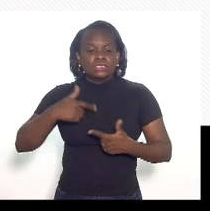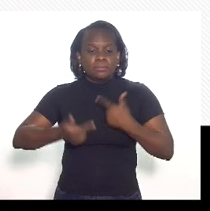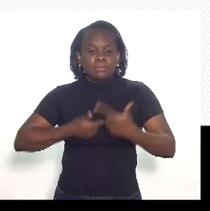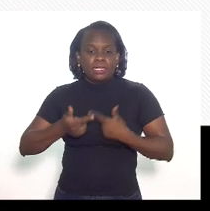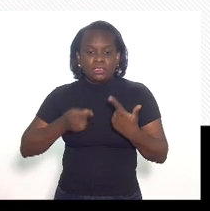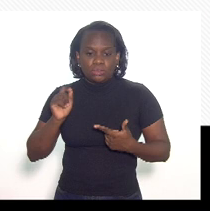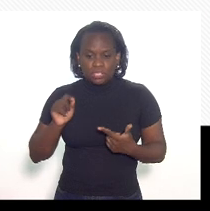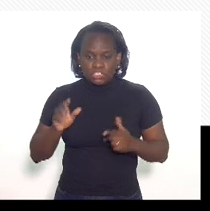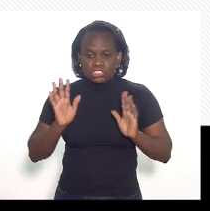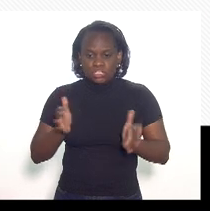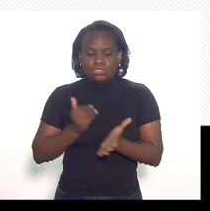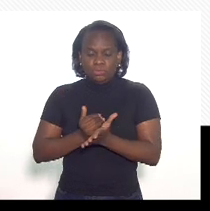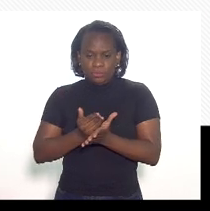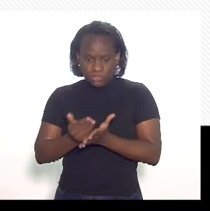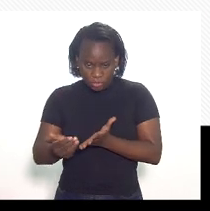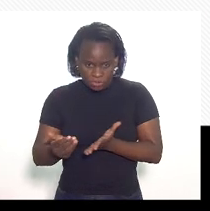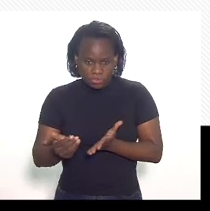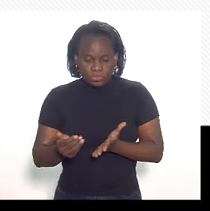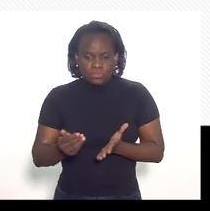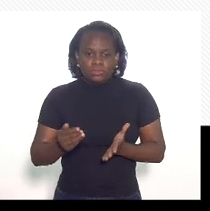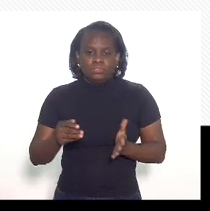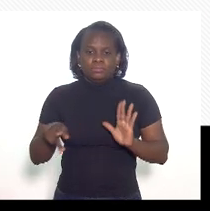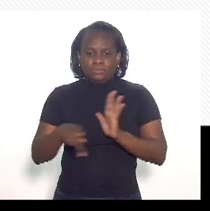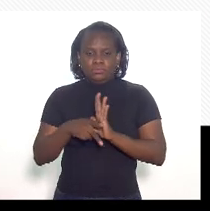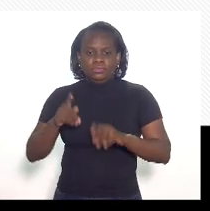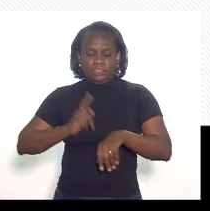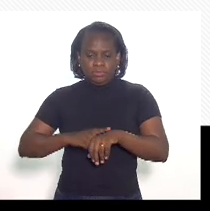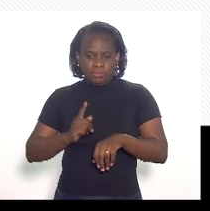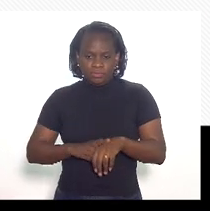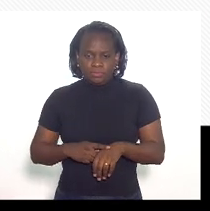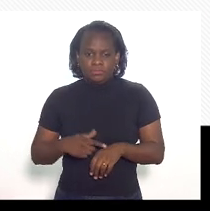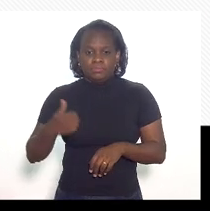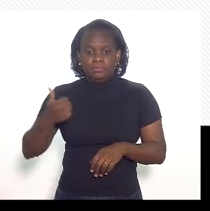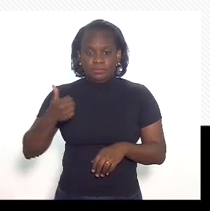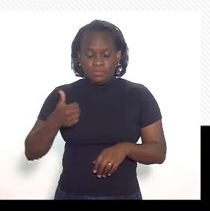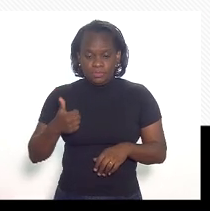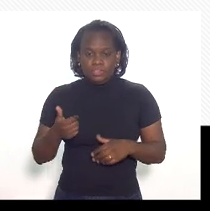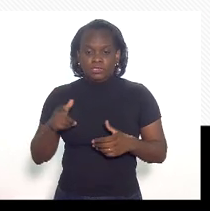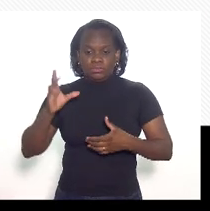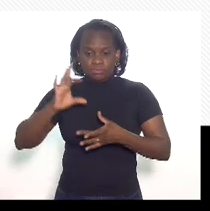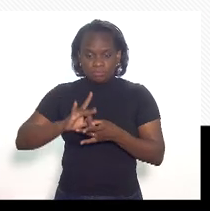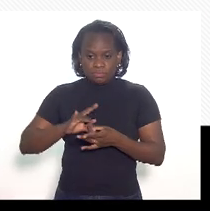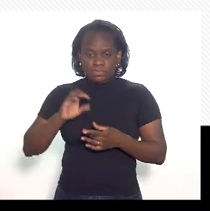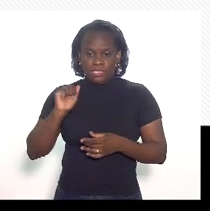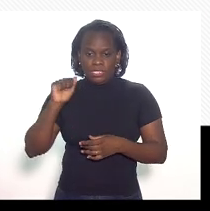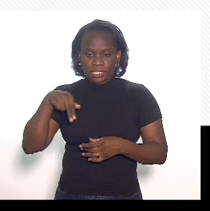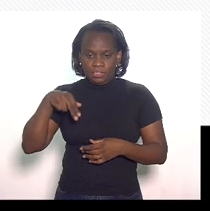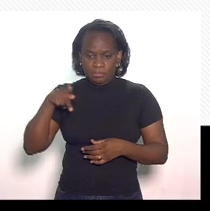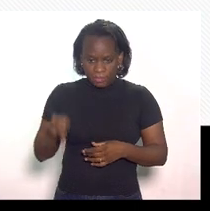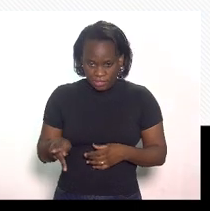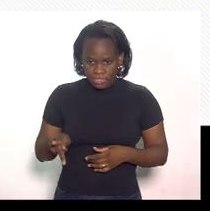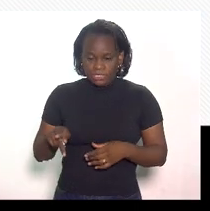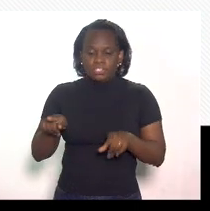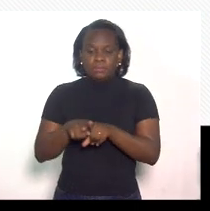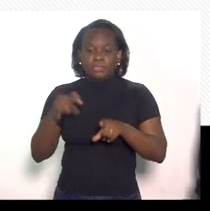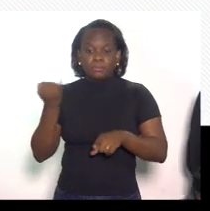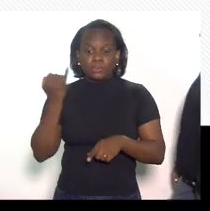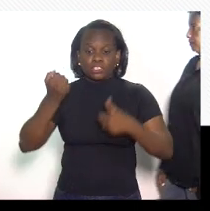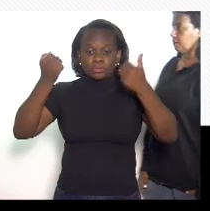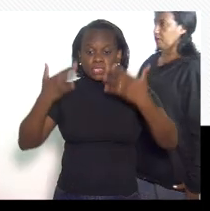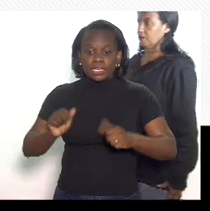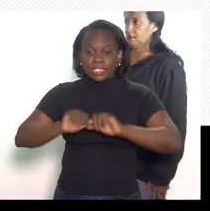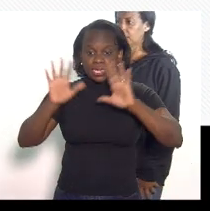aqui já em curso relacionado a esse tema. Primeiro, o convênio é ANP e aqui é importante deixar claro,